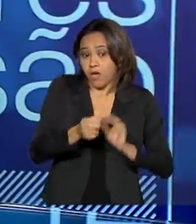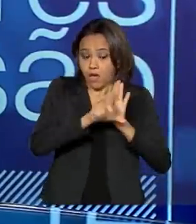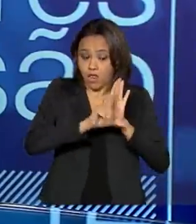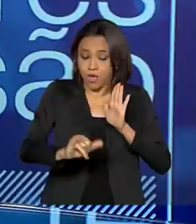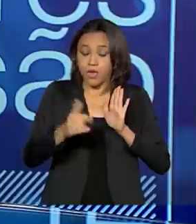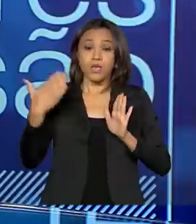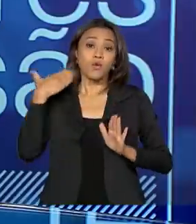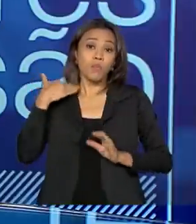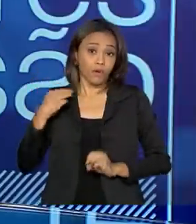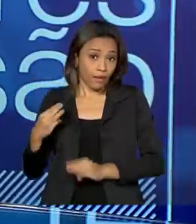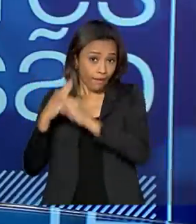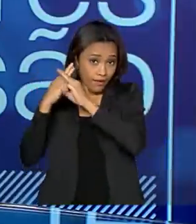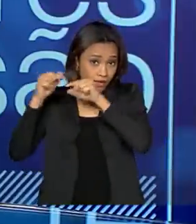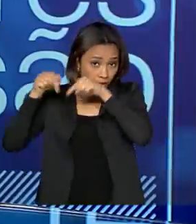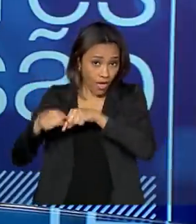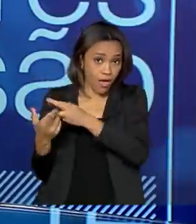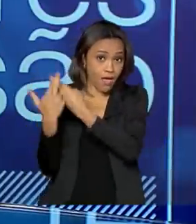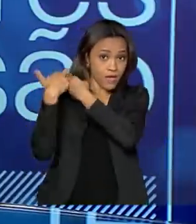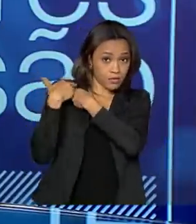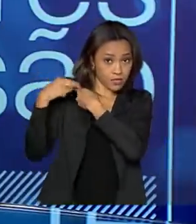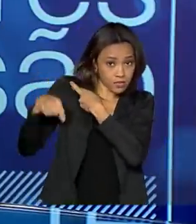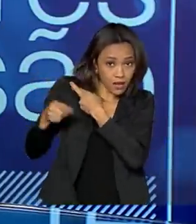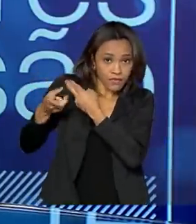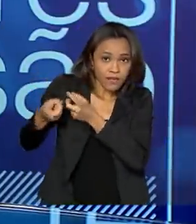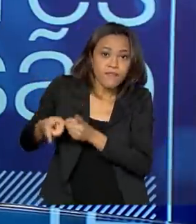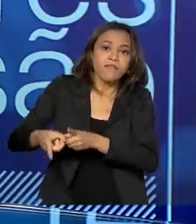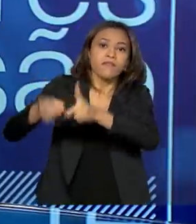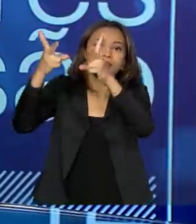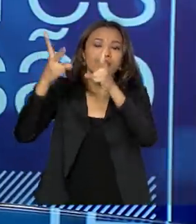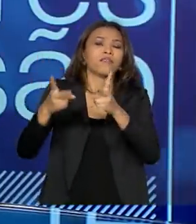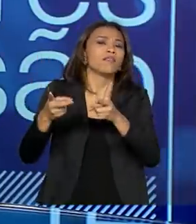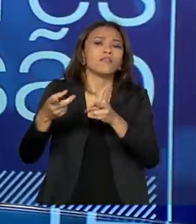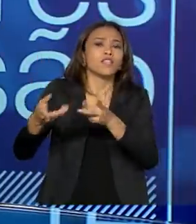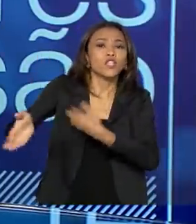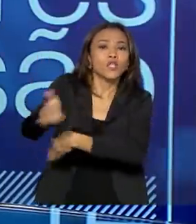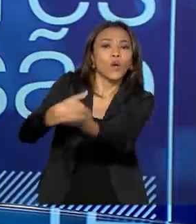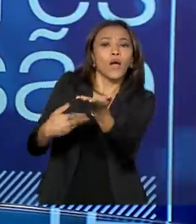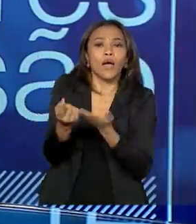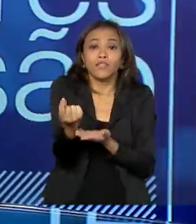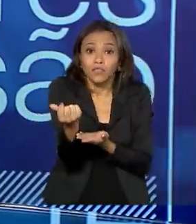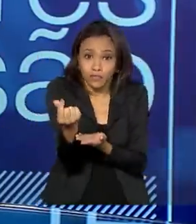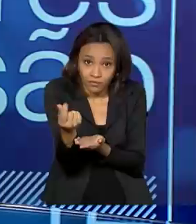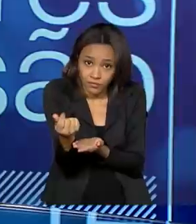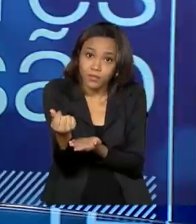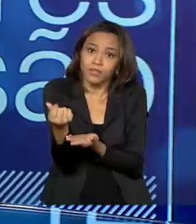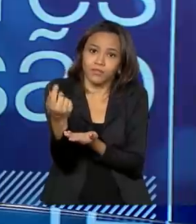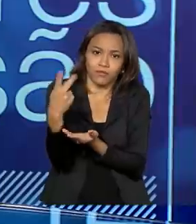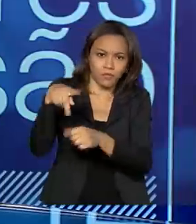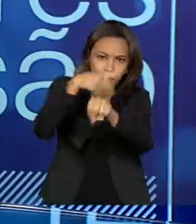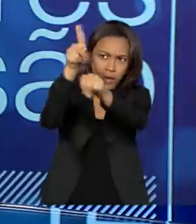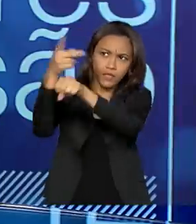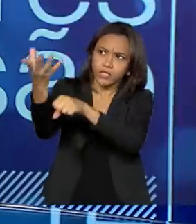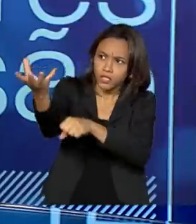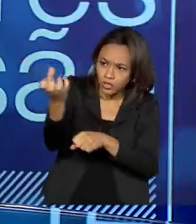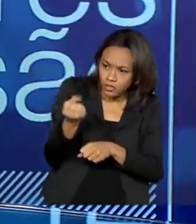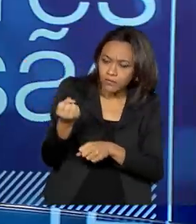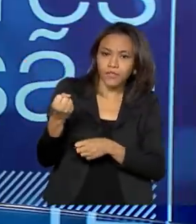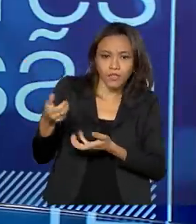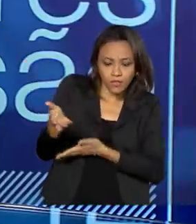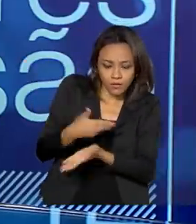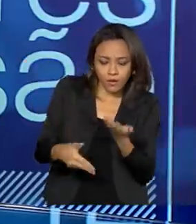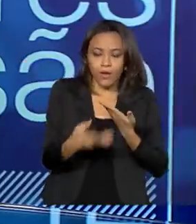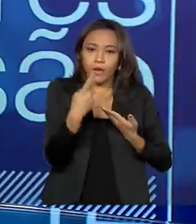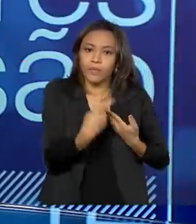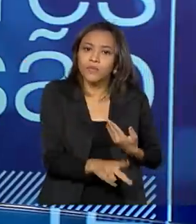a Caixa Econômica deverá fazer alienação dessas moedas estrangeiras apreendidas do crime organizado. Então, nós tivemos, no ano passado,